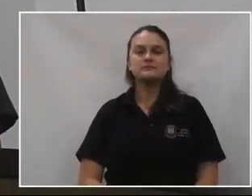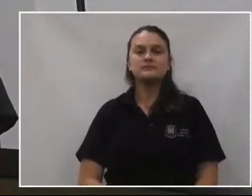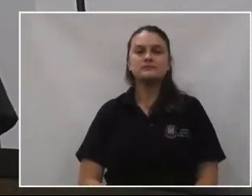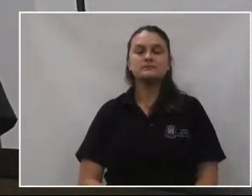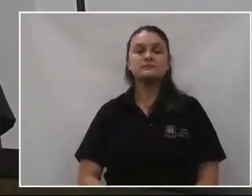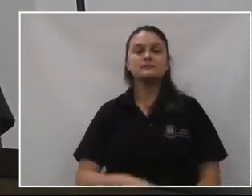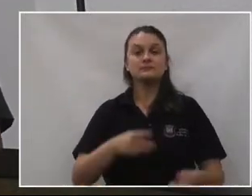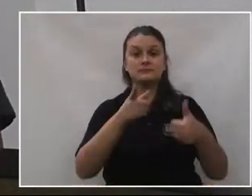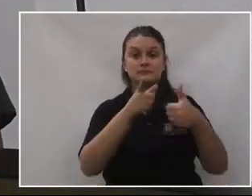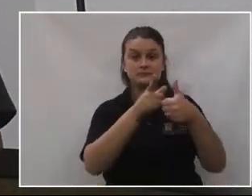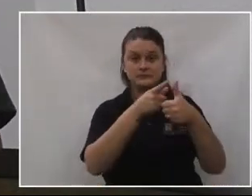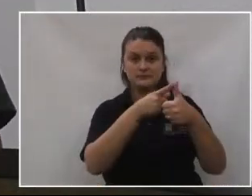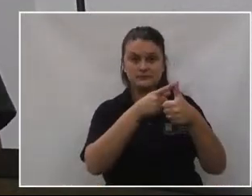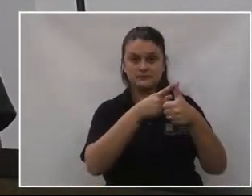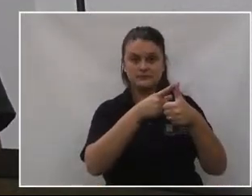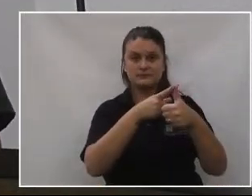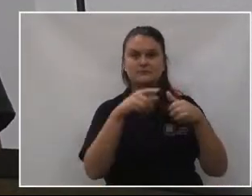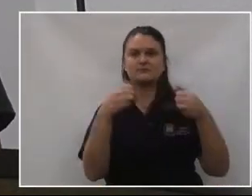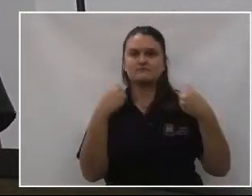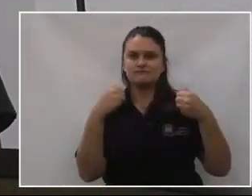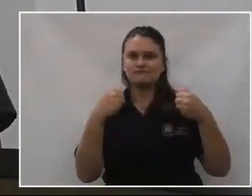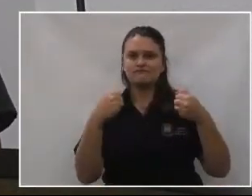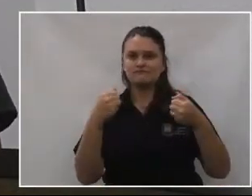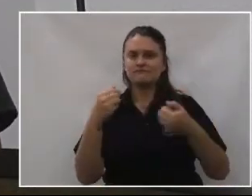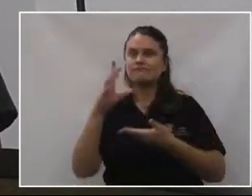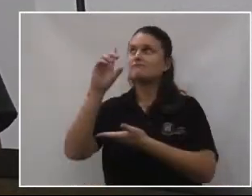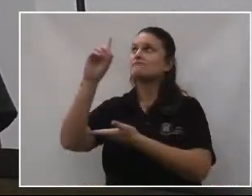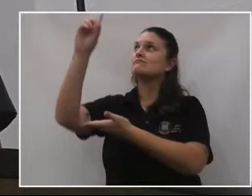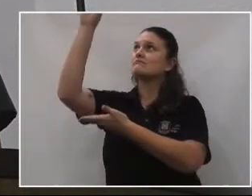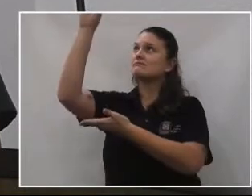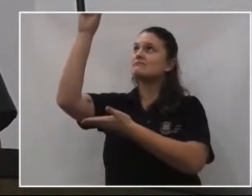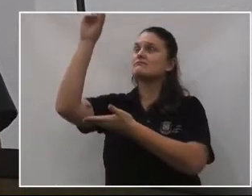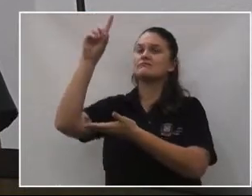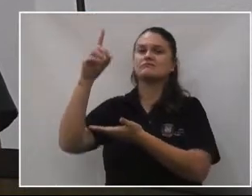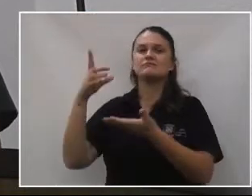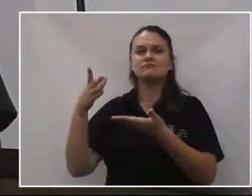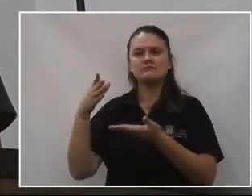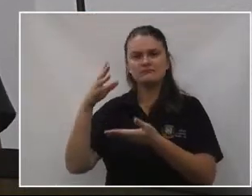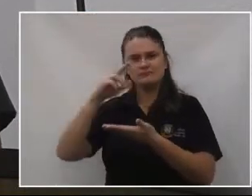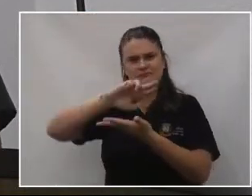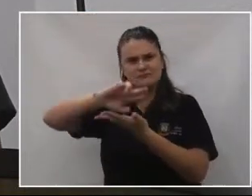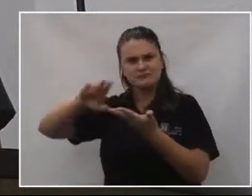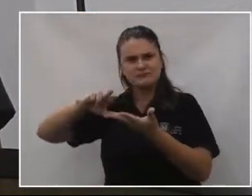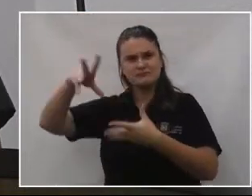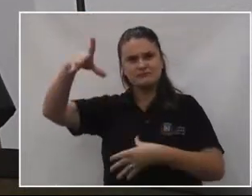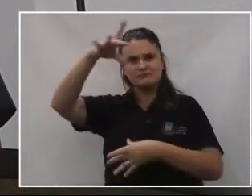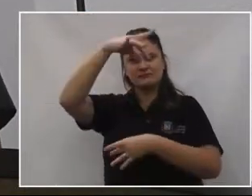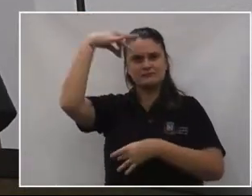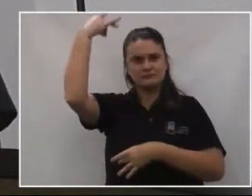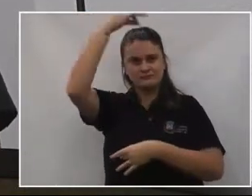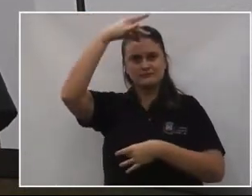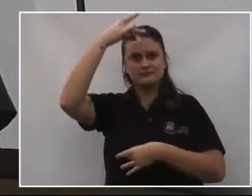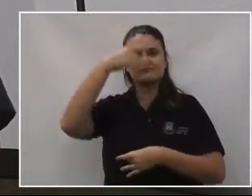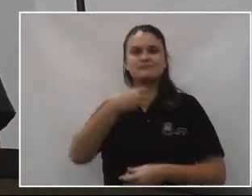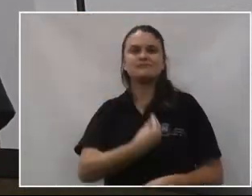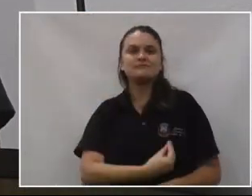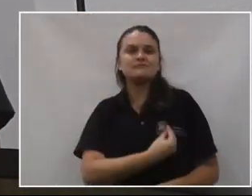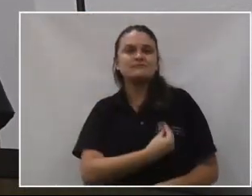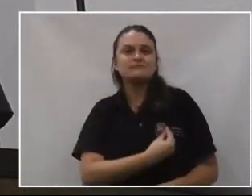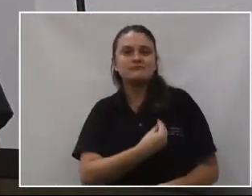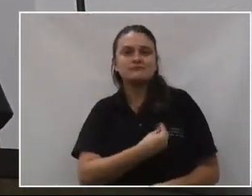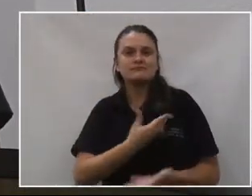Primeiro, dever para com Deus, adesão a princípios espirituais e vivência